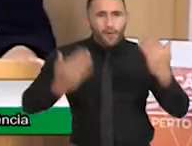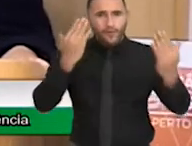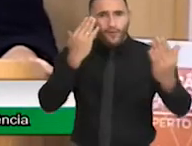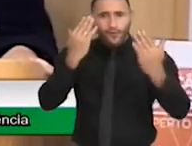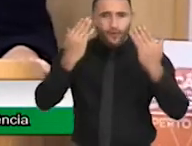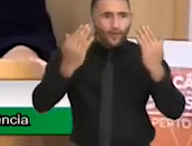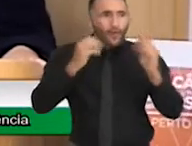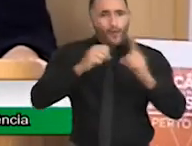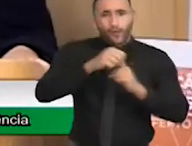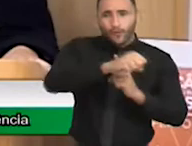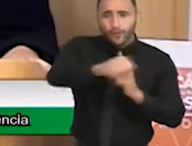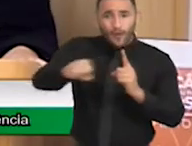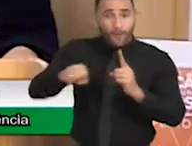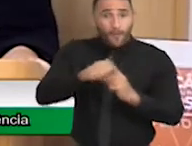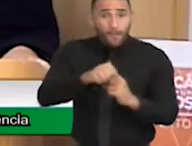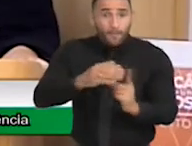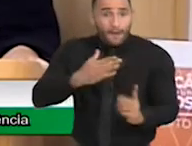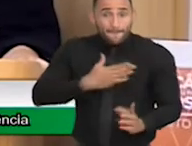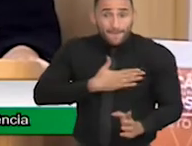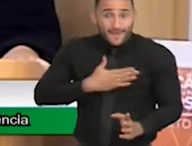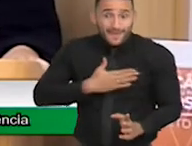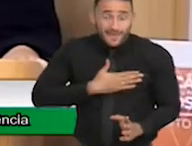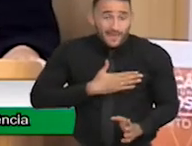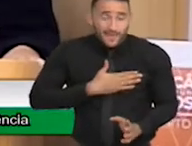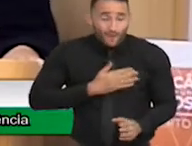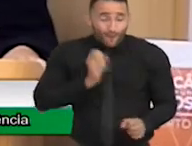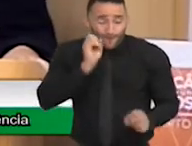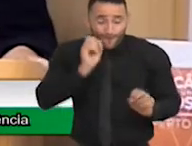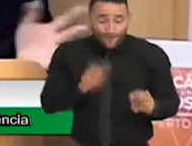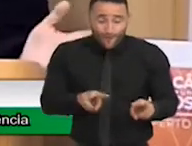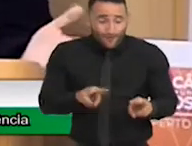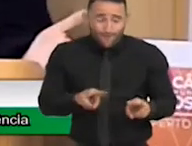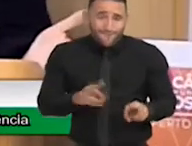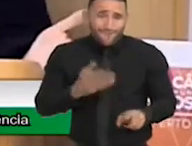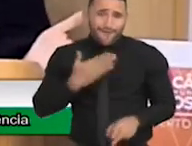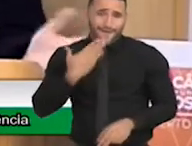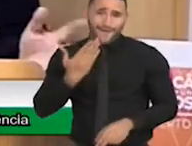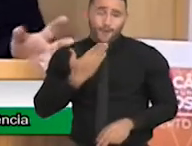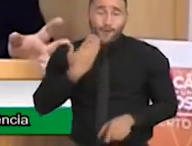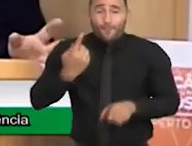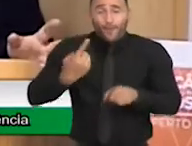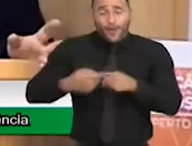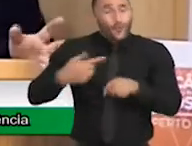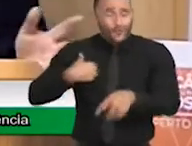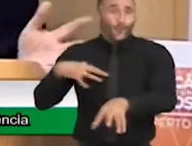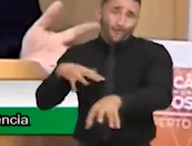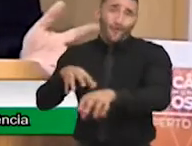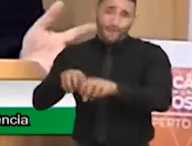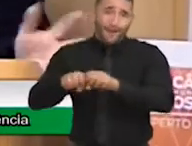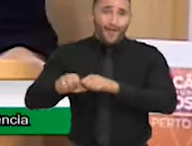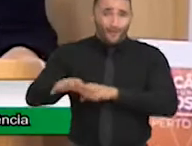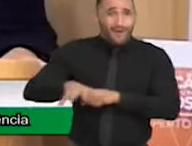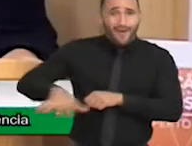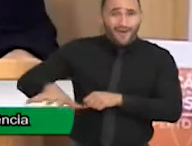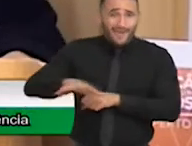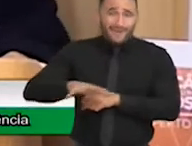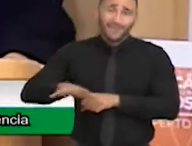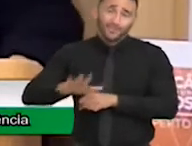Então, assim, para mim, eu tenho uma facilidade enorme, porque eu sou fisioterapeuta, eu sou da reabilitação.